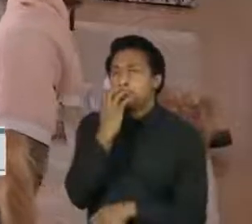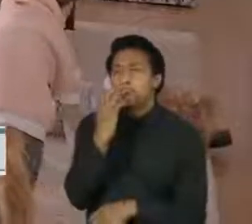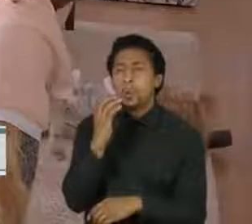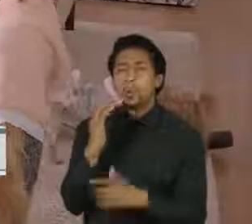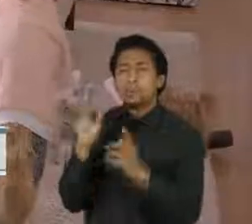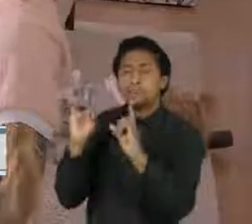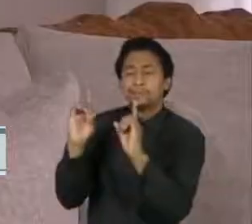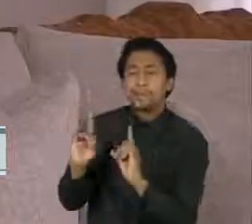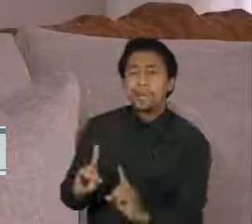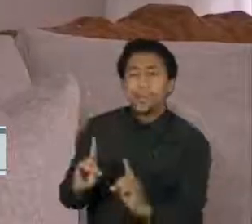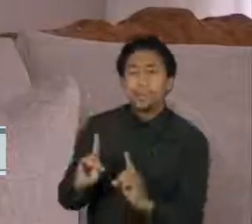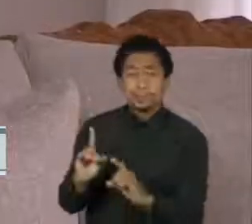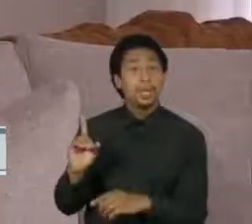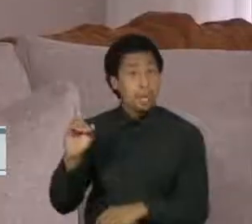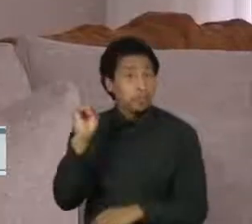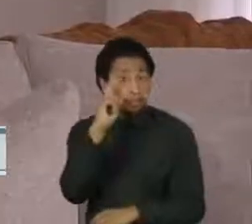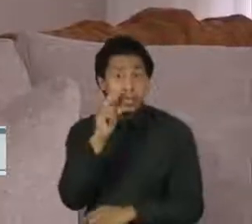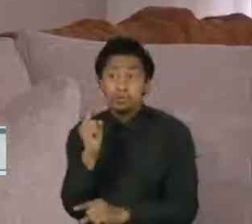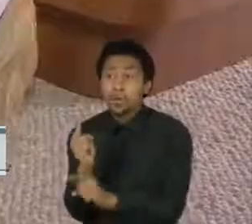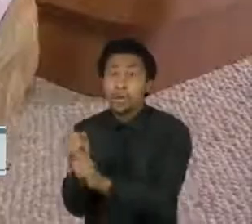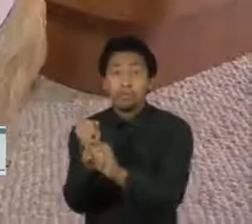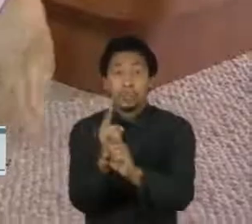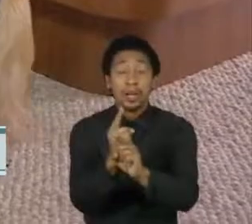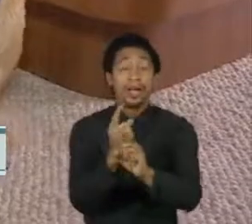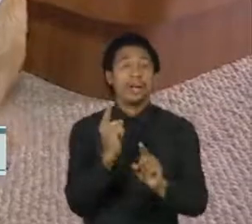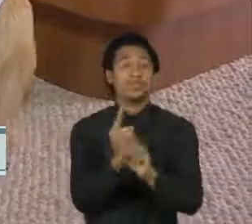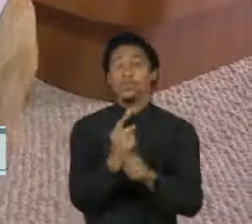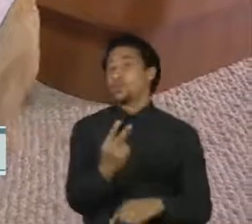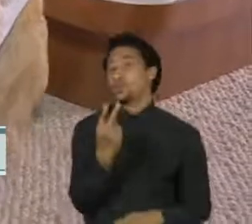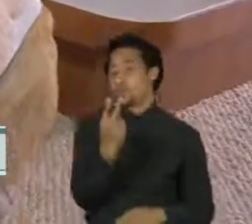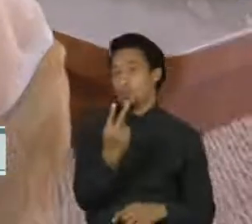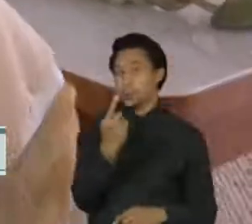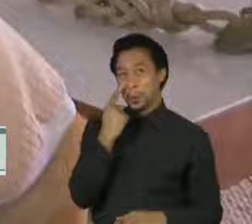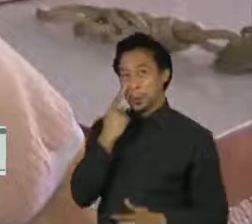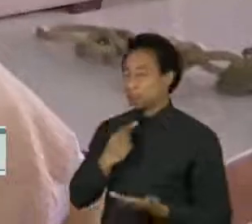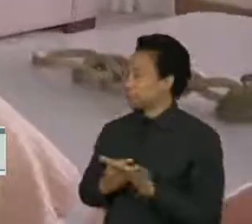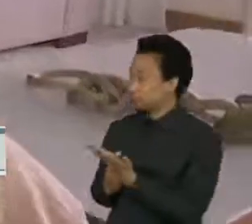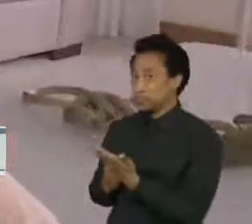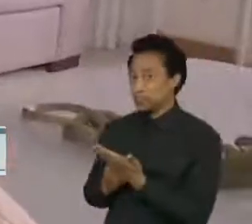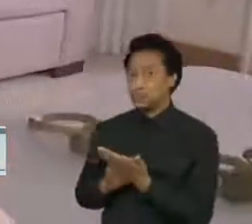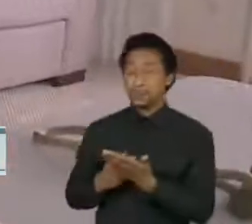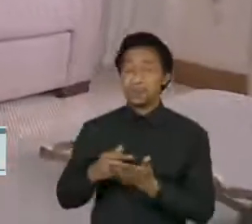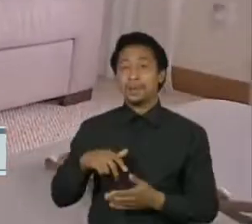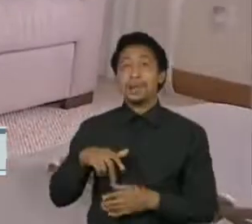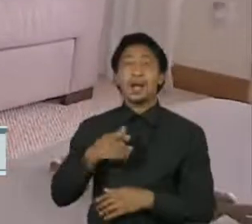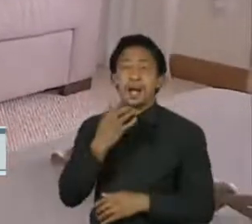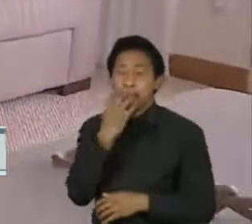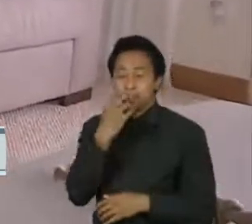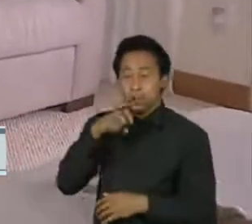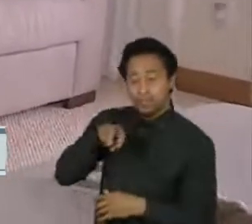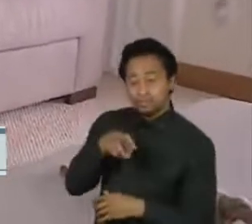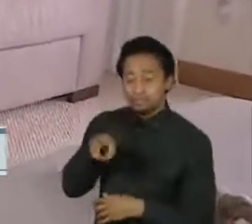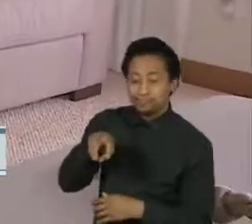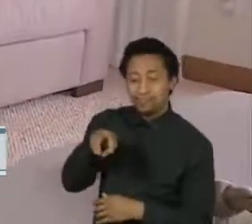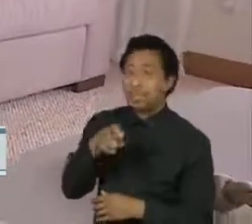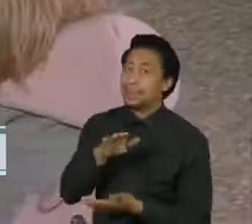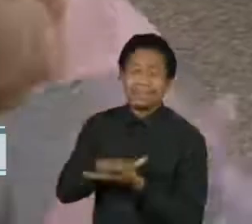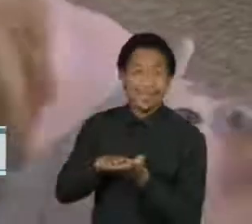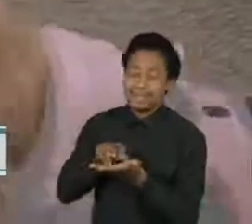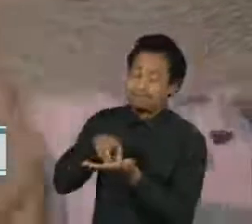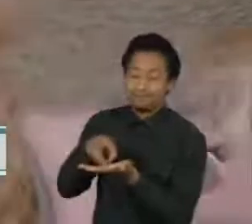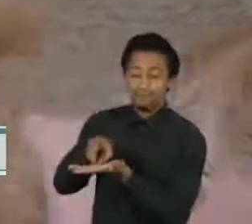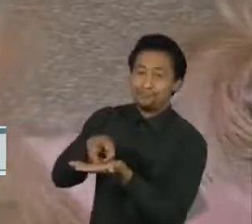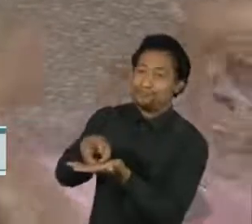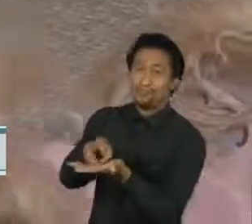Apareceram duas, a Daphne, paraplégica, e depois a Julie, tetraplégica. As novas integrantes da família trouxeram